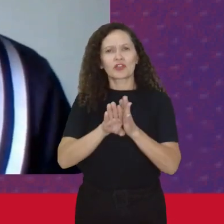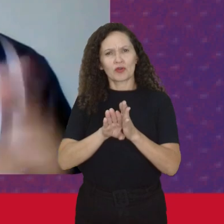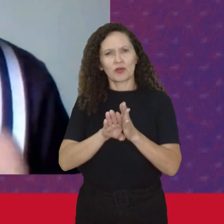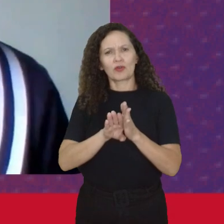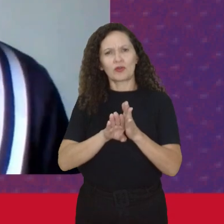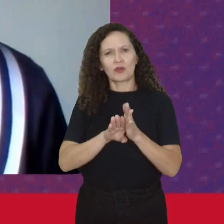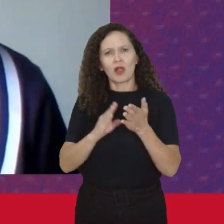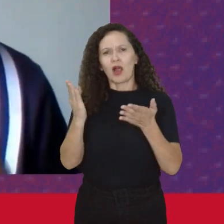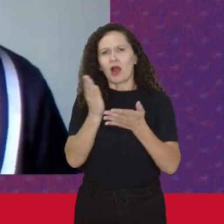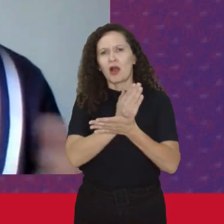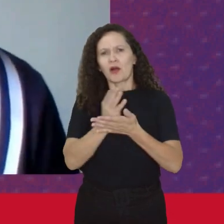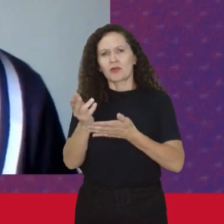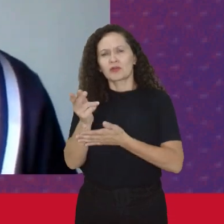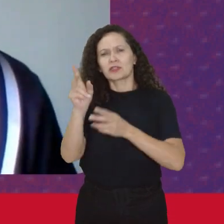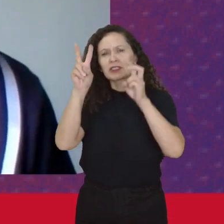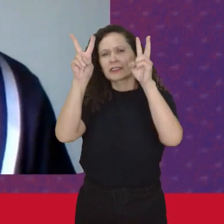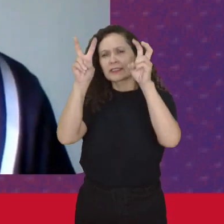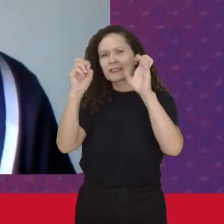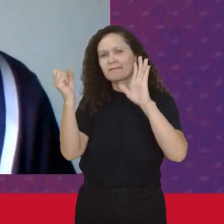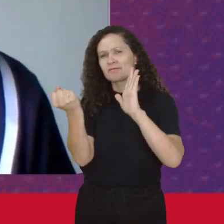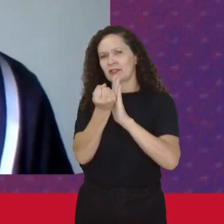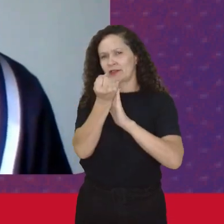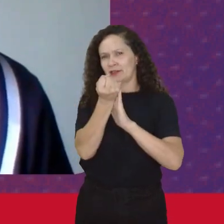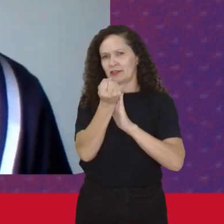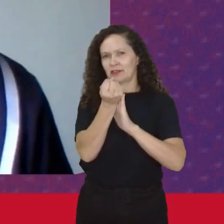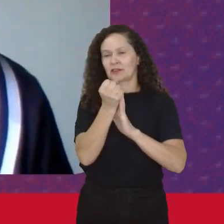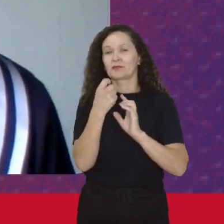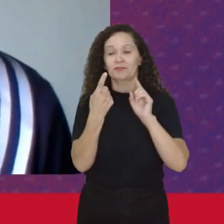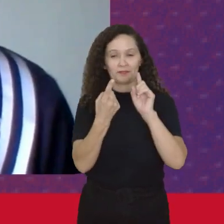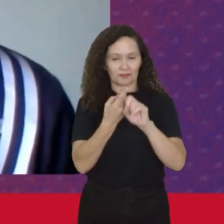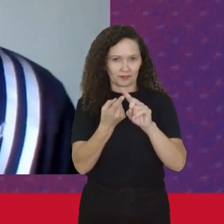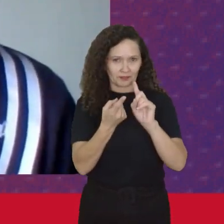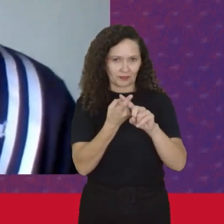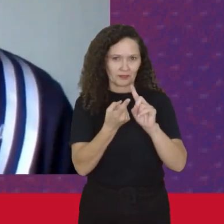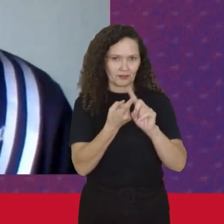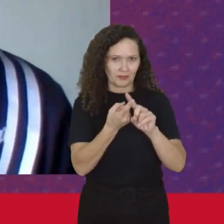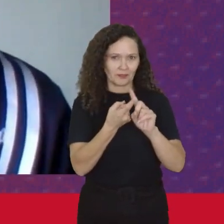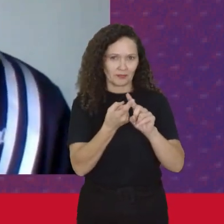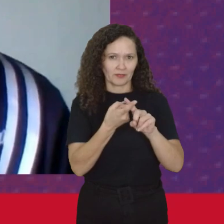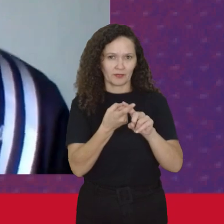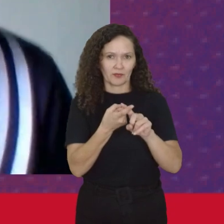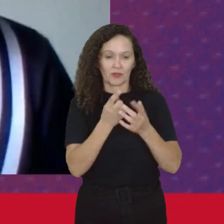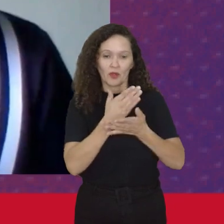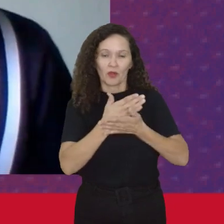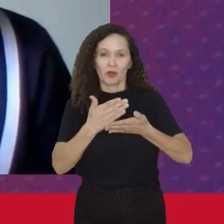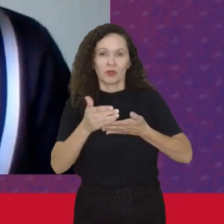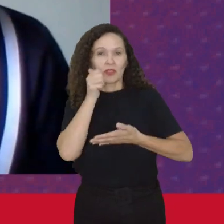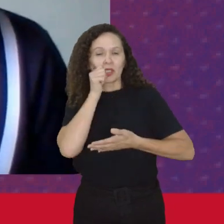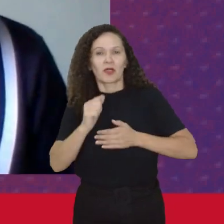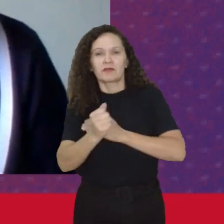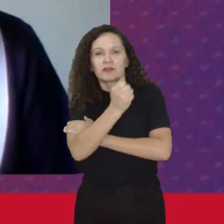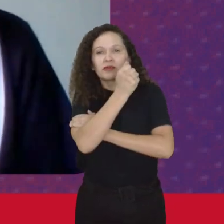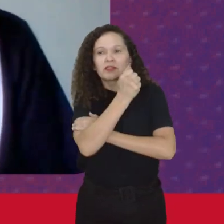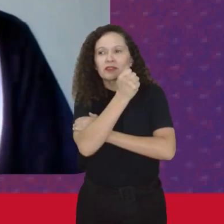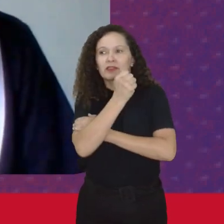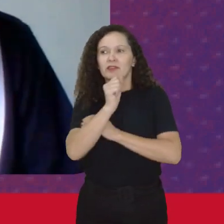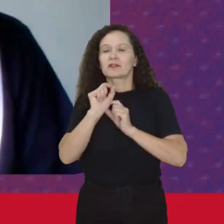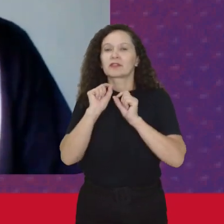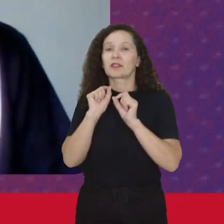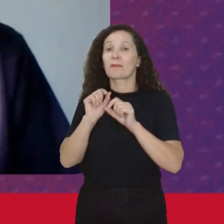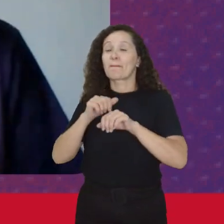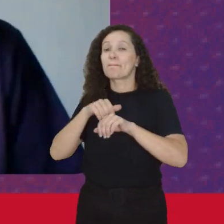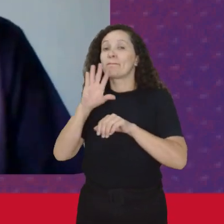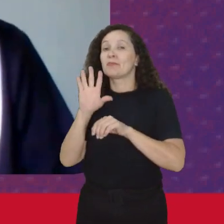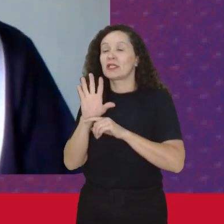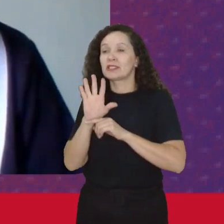Algumas questões Que ficaram marcantes Uma primeira Que veio a partir Das feministas Foi mais Mais